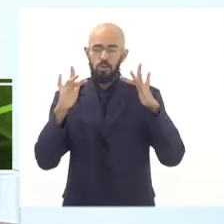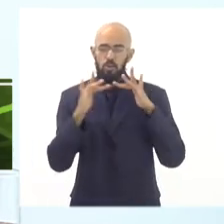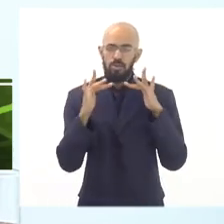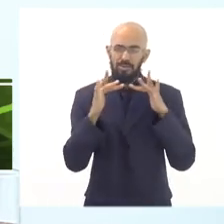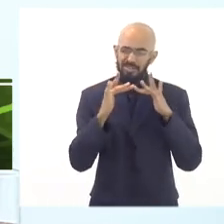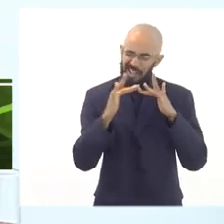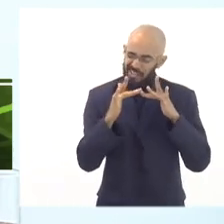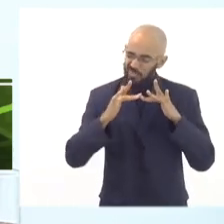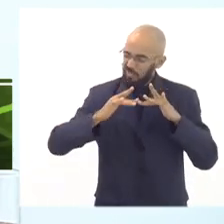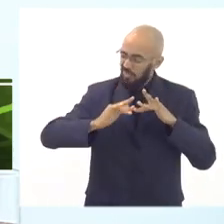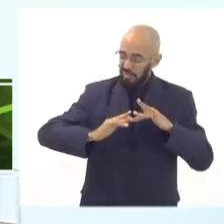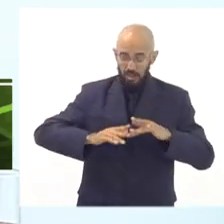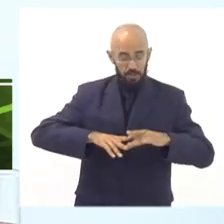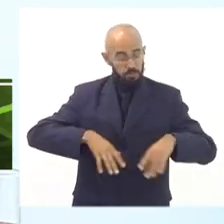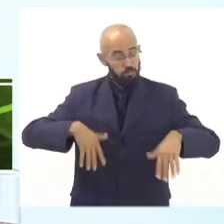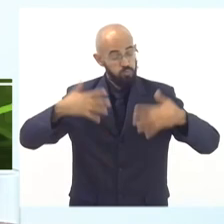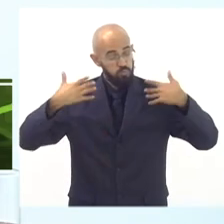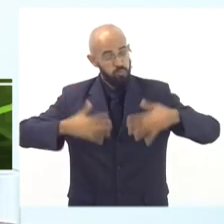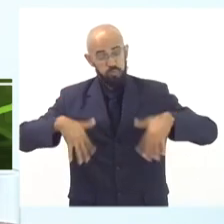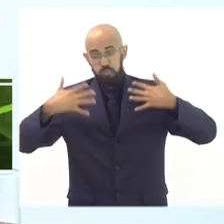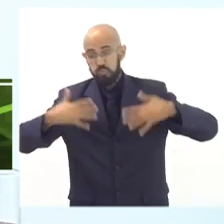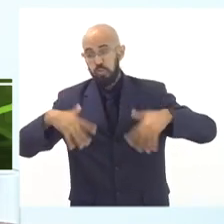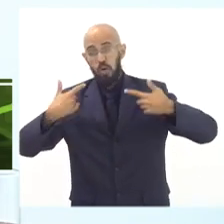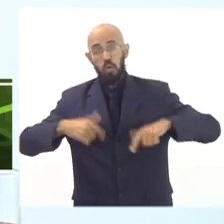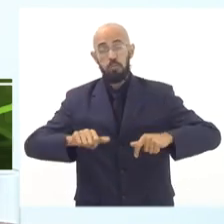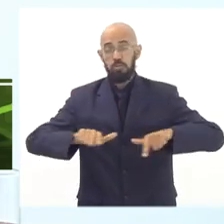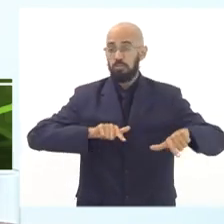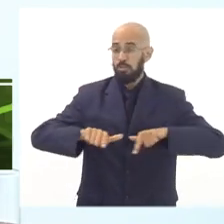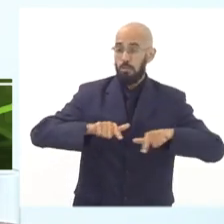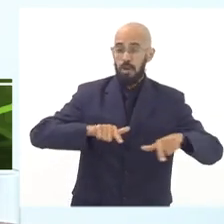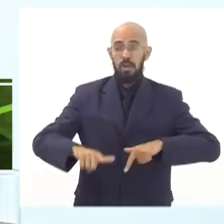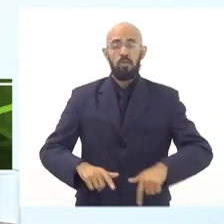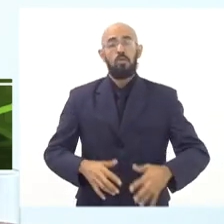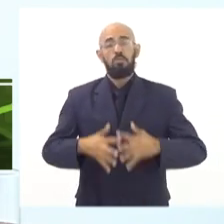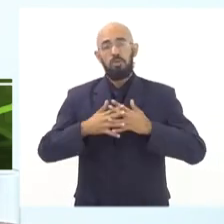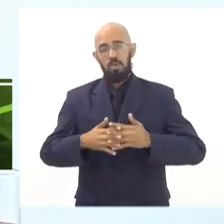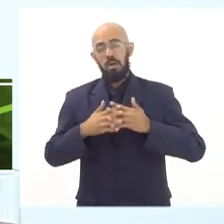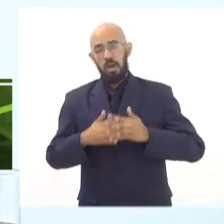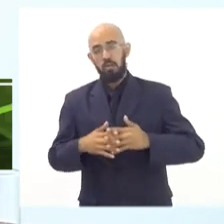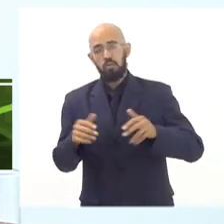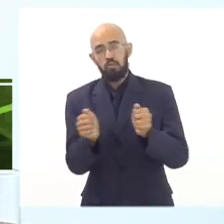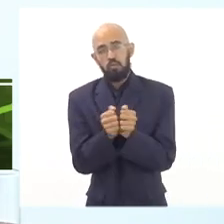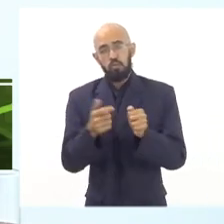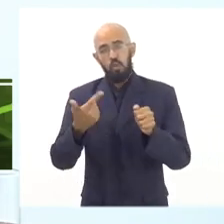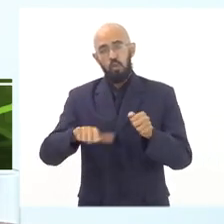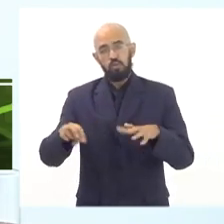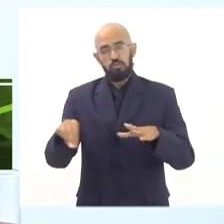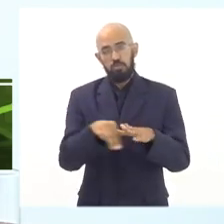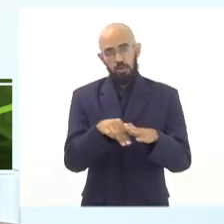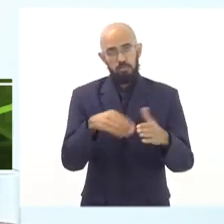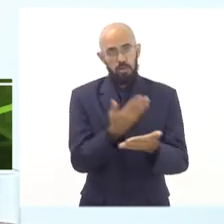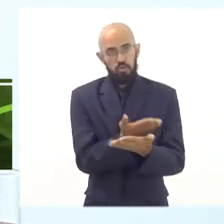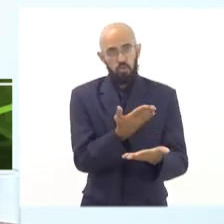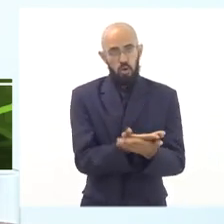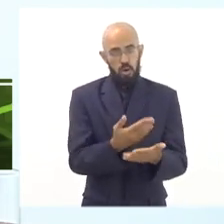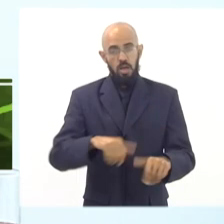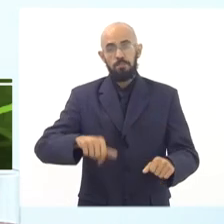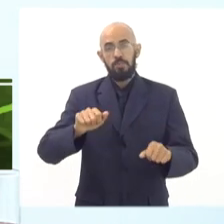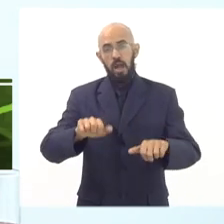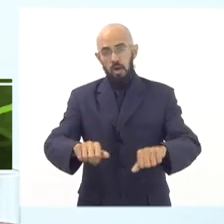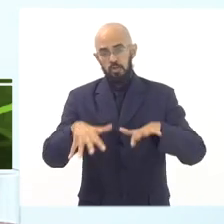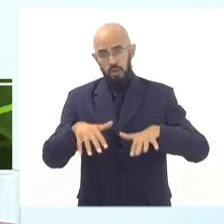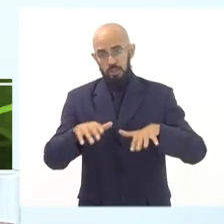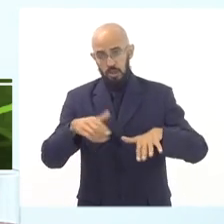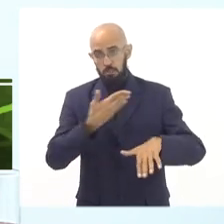esse rojão junto com os demais membros da equipe escolar. Então, essa é a nossa audiência pública. Espero que a gente consiga